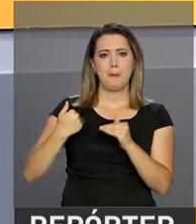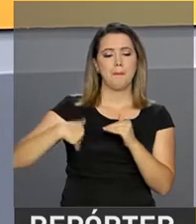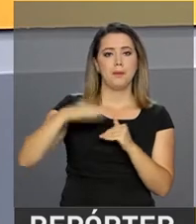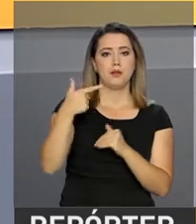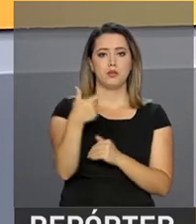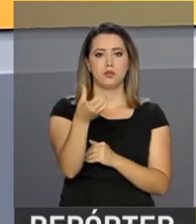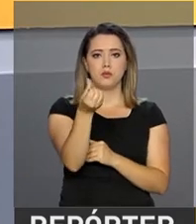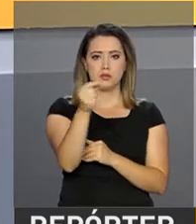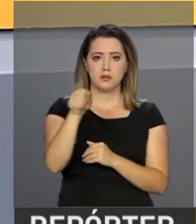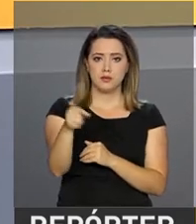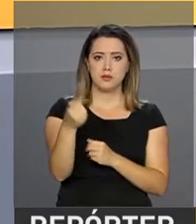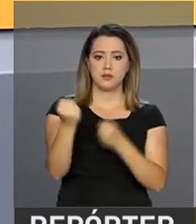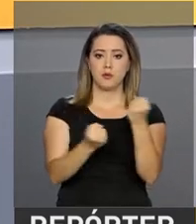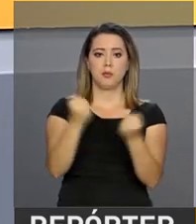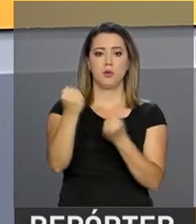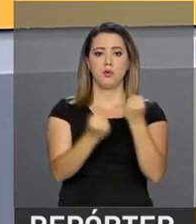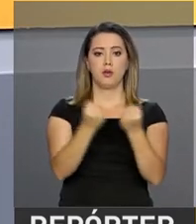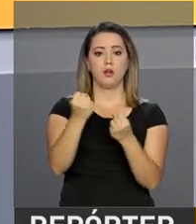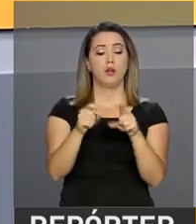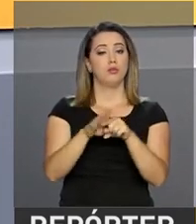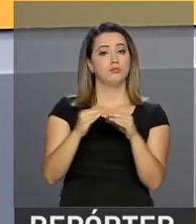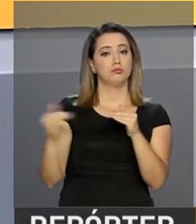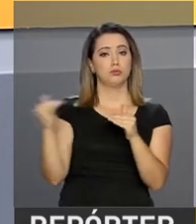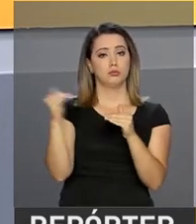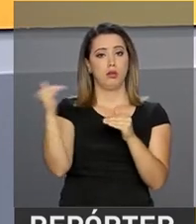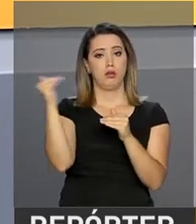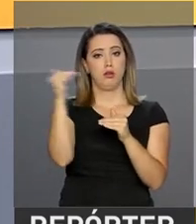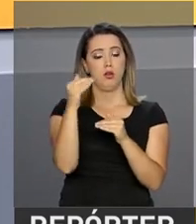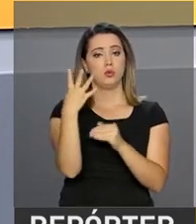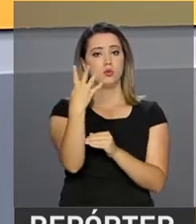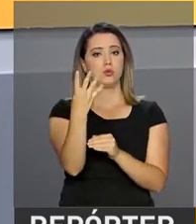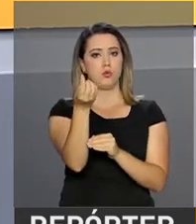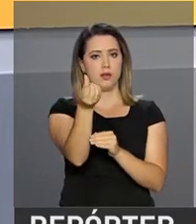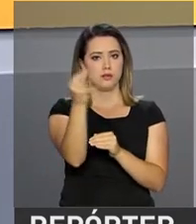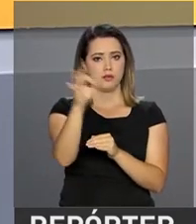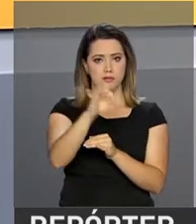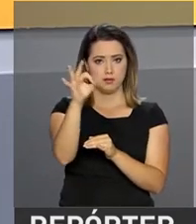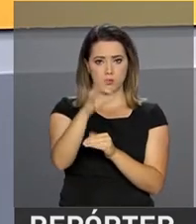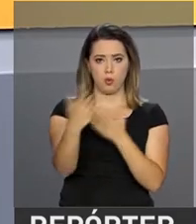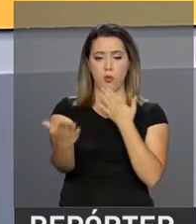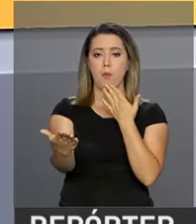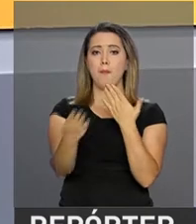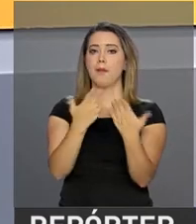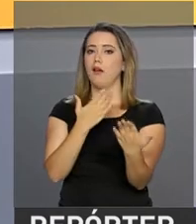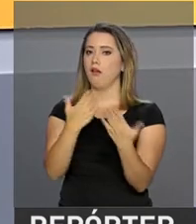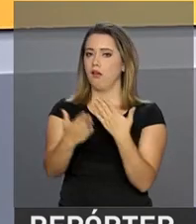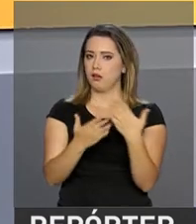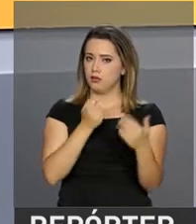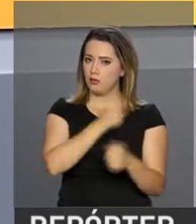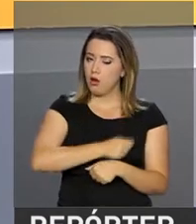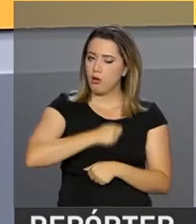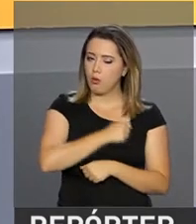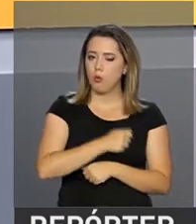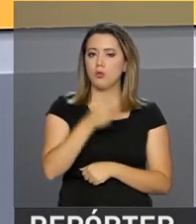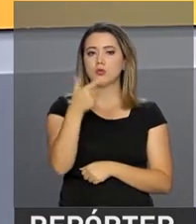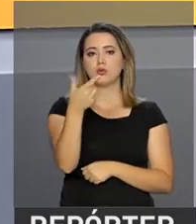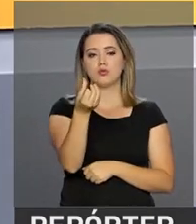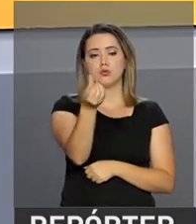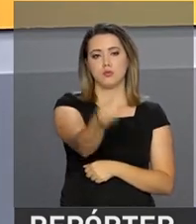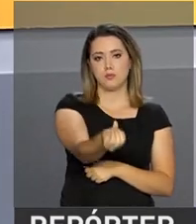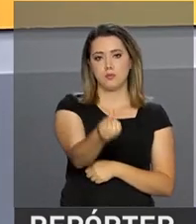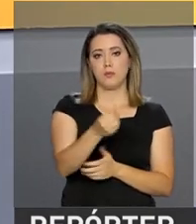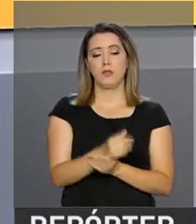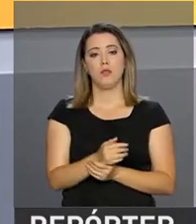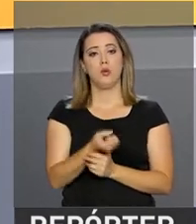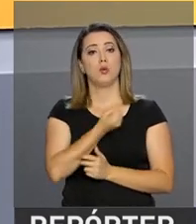mil unidades no mês passado, com alta de quase 46% em comparação a agosto de 2016.